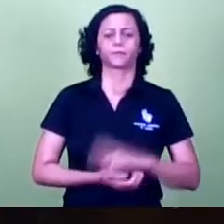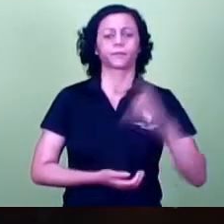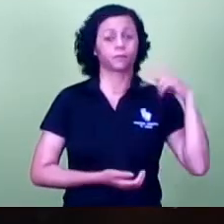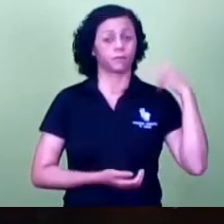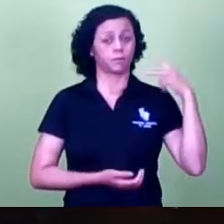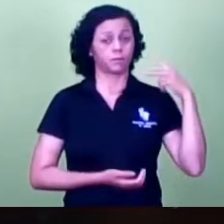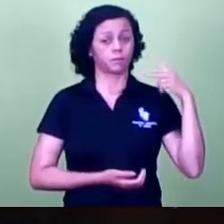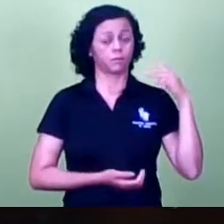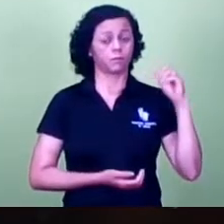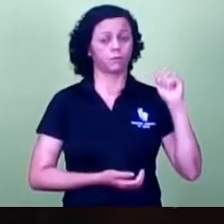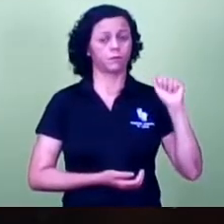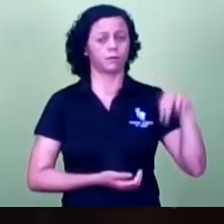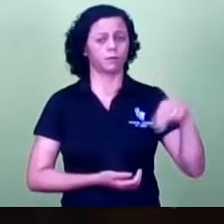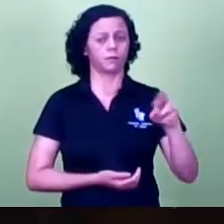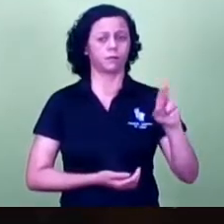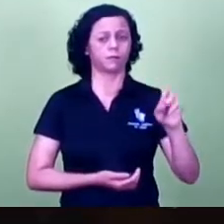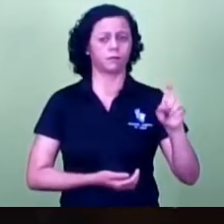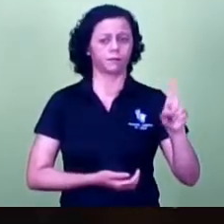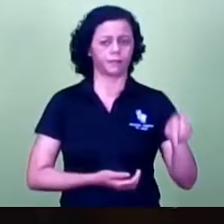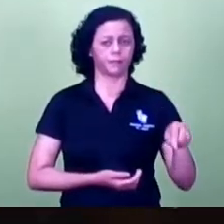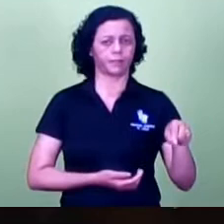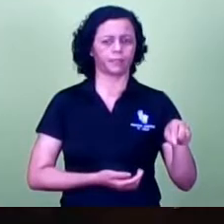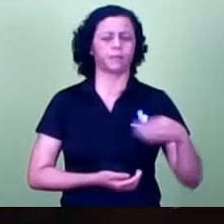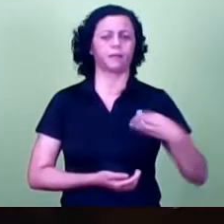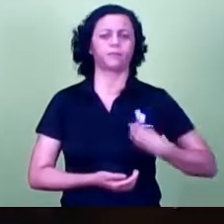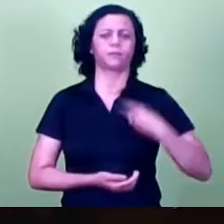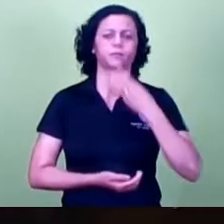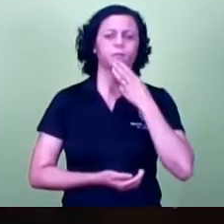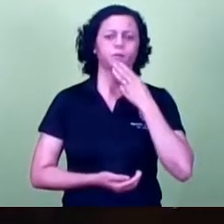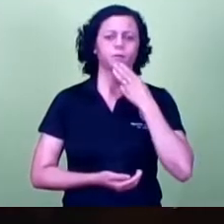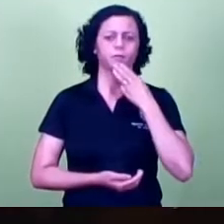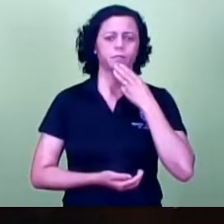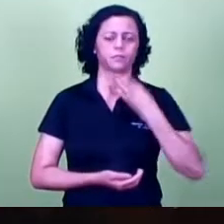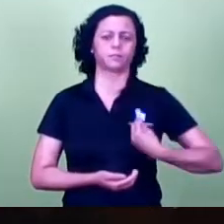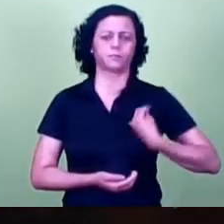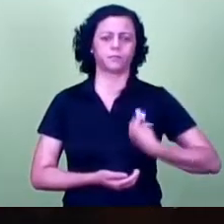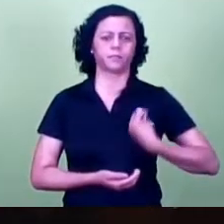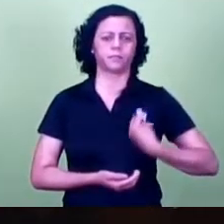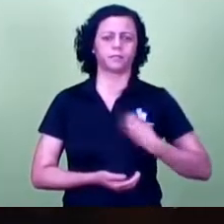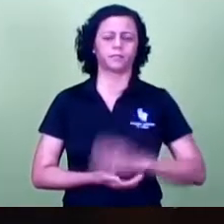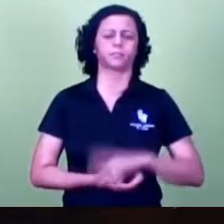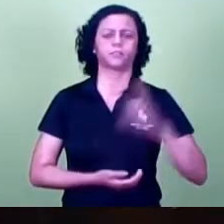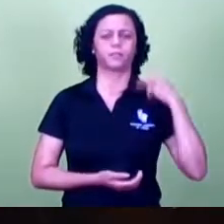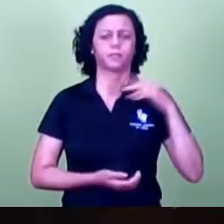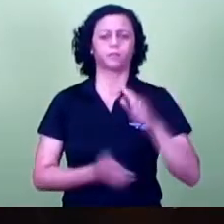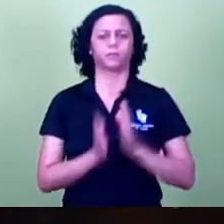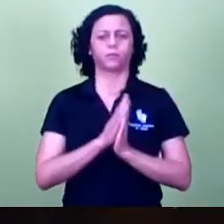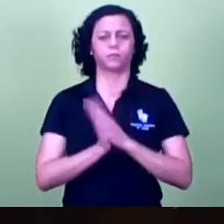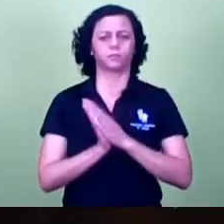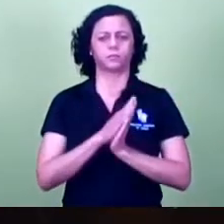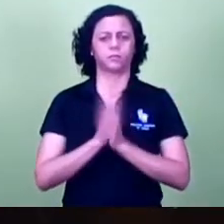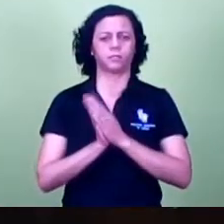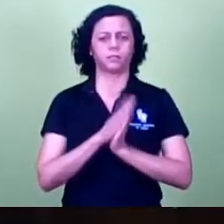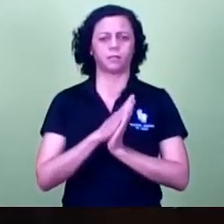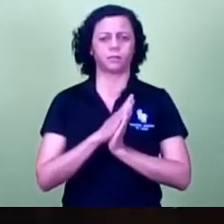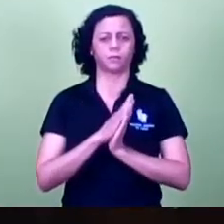André Luiz. Presente, excelência. Vereador Maurício Delgado, presente, excelência. Vereador Tiago Bonecão,